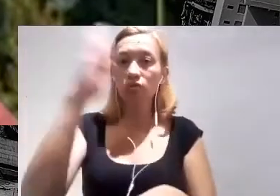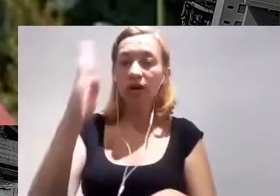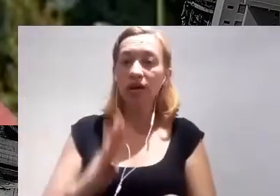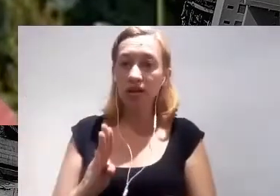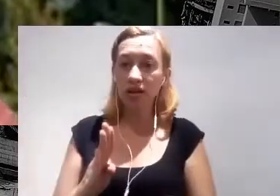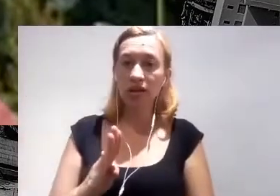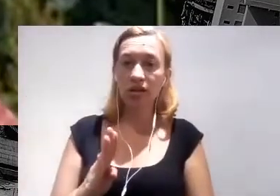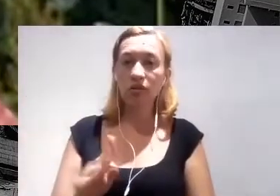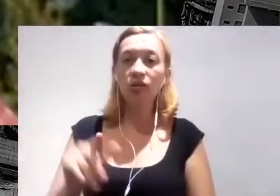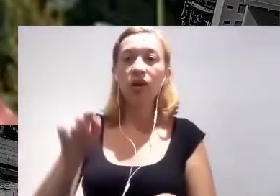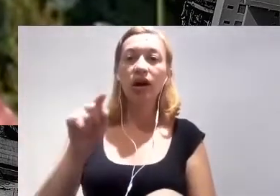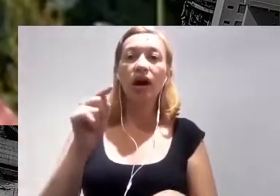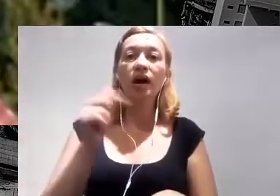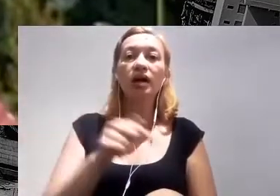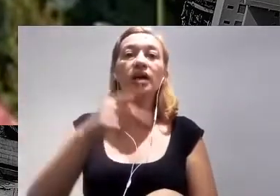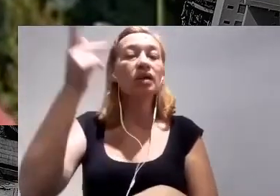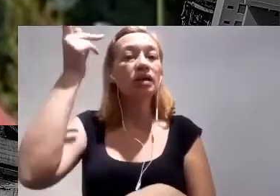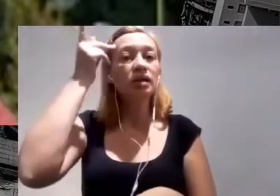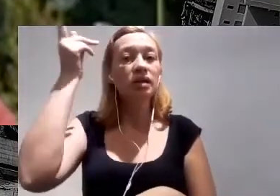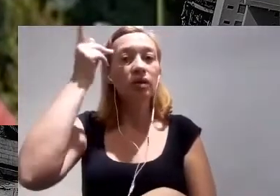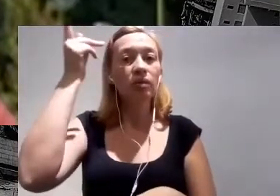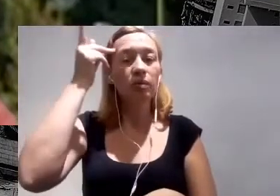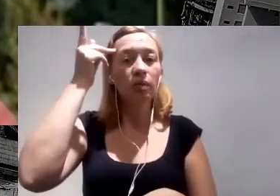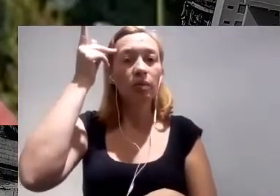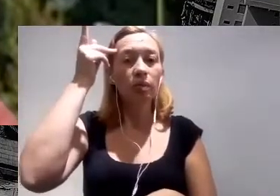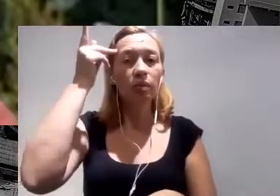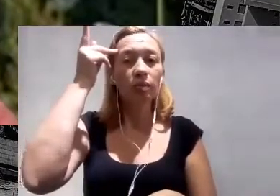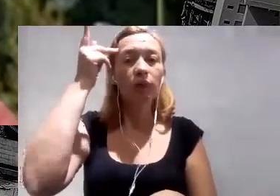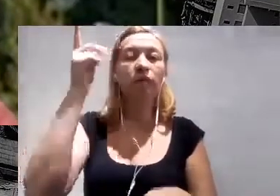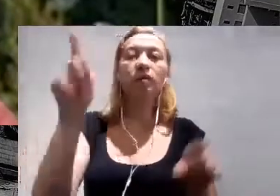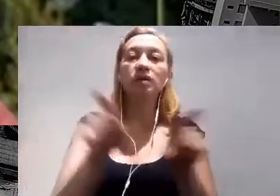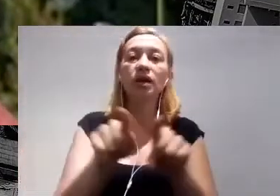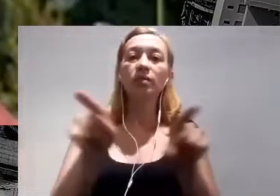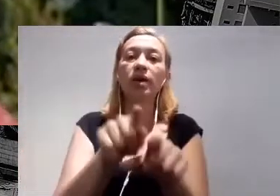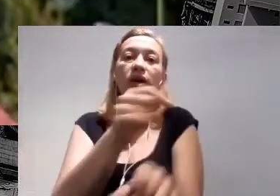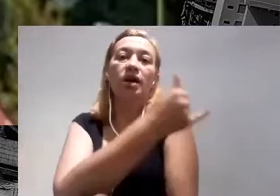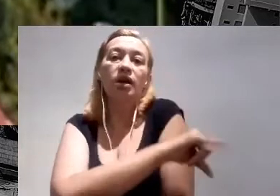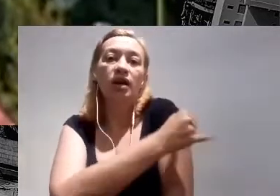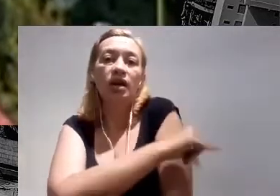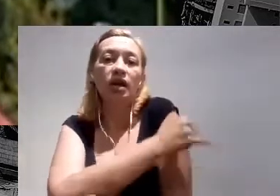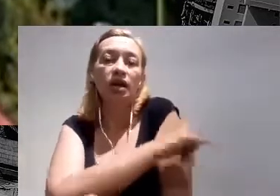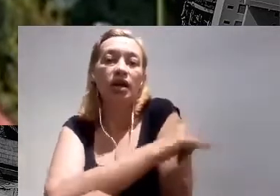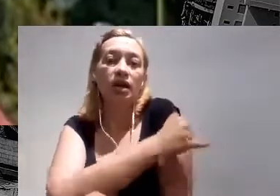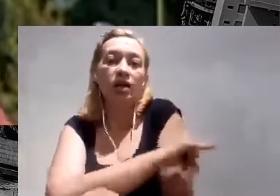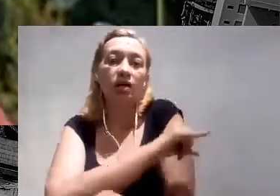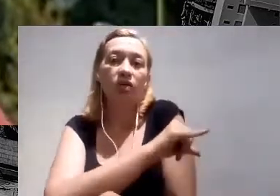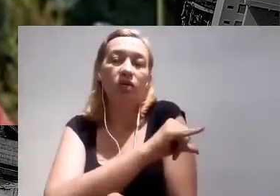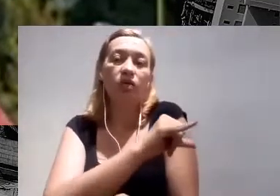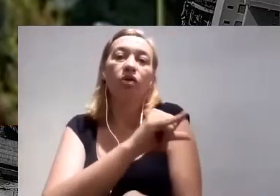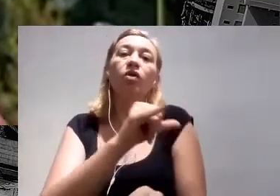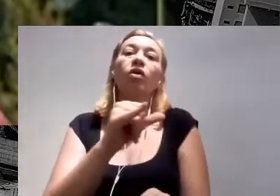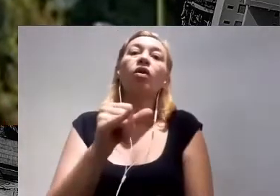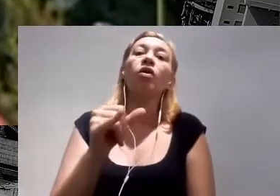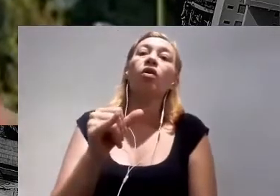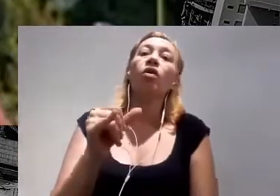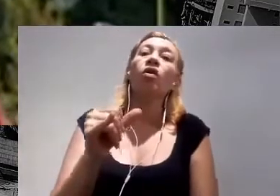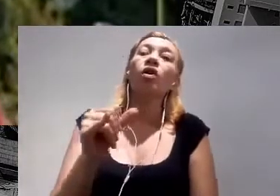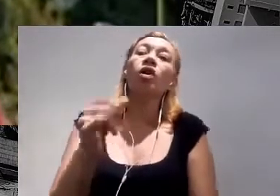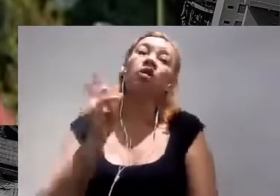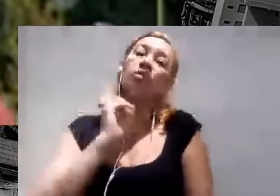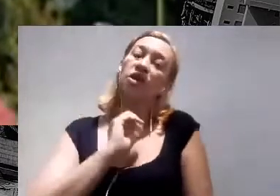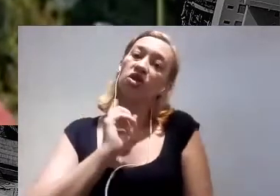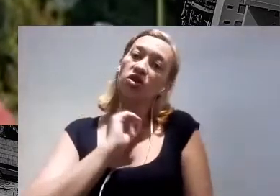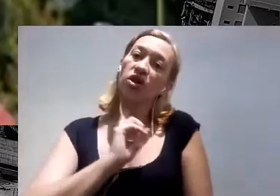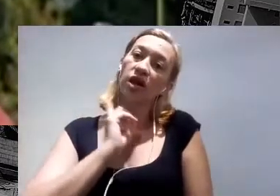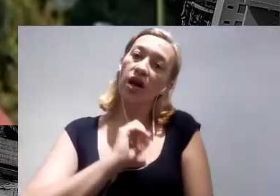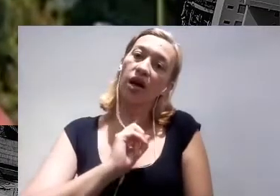Paulo, Bacia do Guandu no Rio, em Anápolis, em Goiás, em Sete Lagoas e Minas Gerais, sempre em parceria com a TNC ou